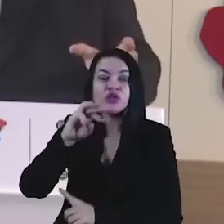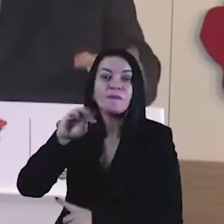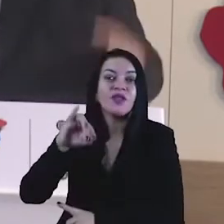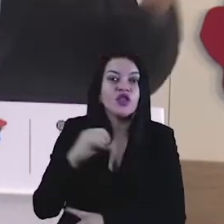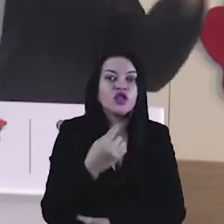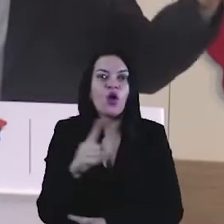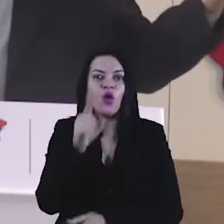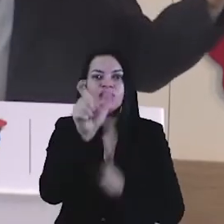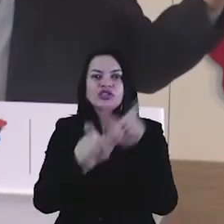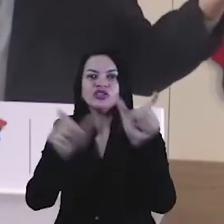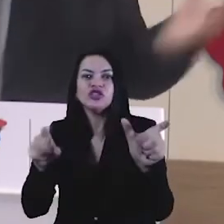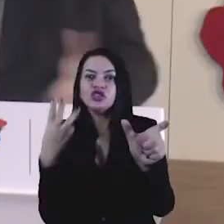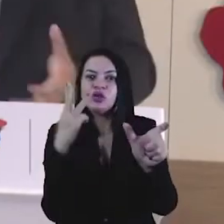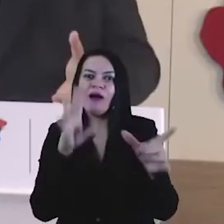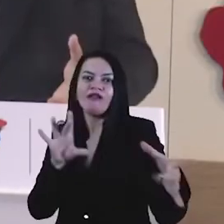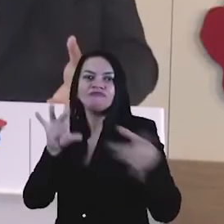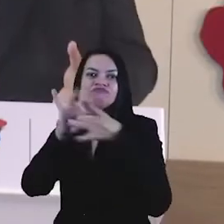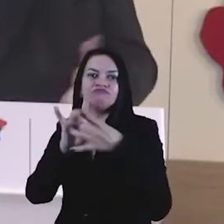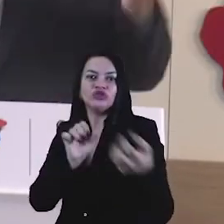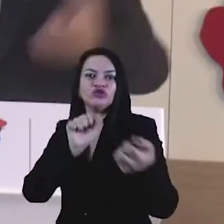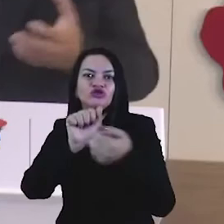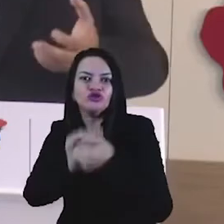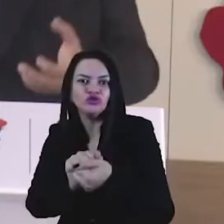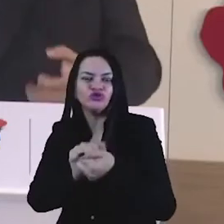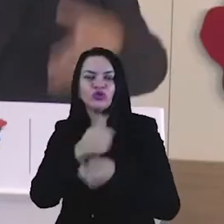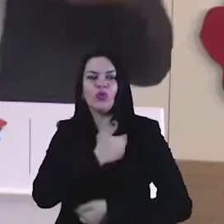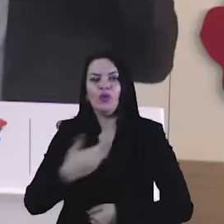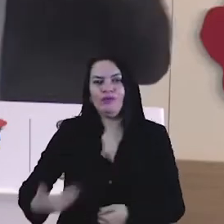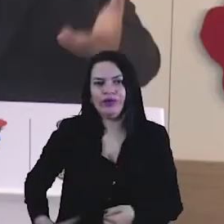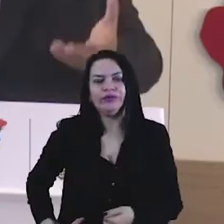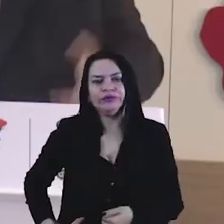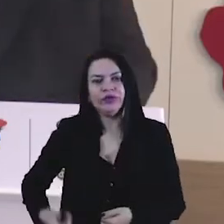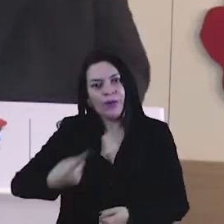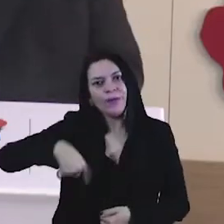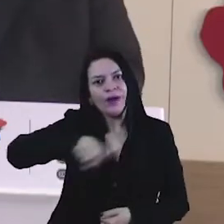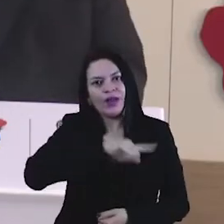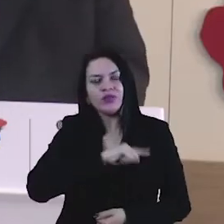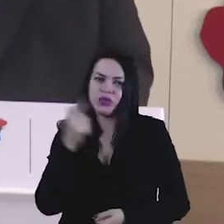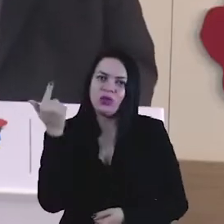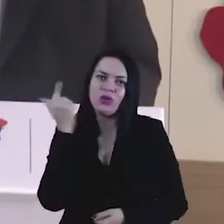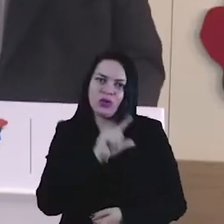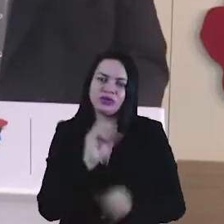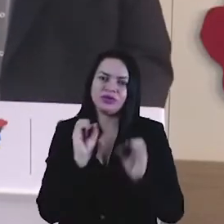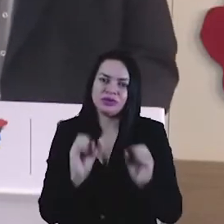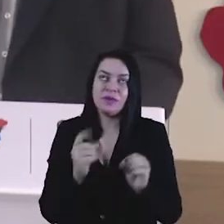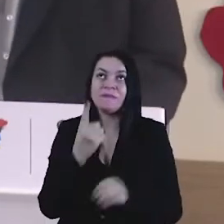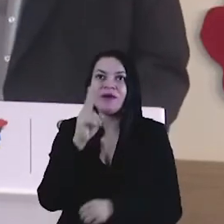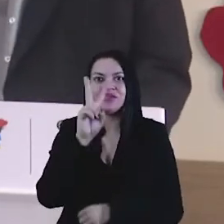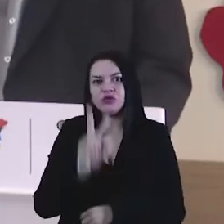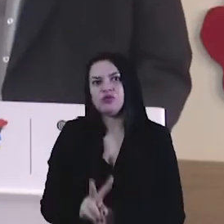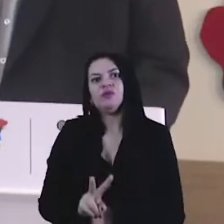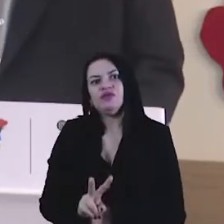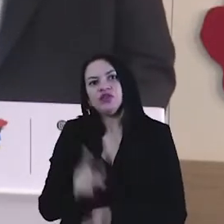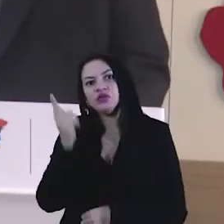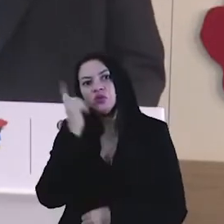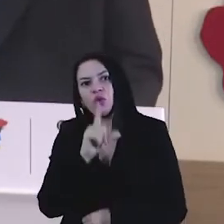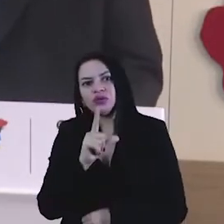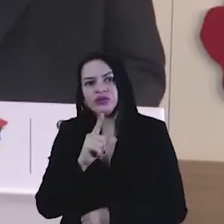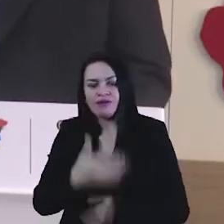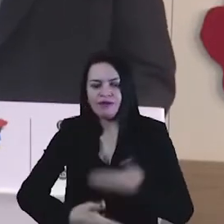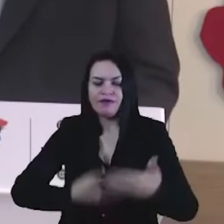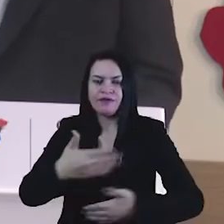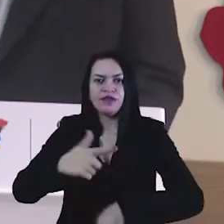continuam suspensos. Já os bares e restaurantes funcionam com 50% da capacidade. No caso das